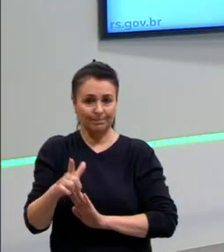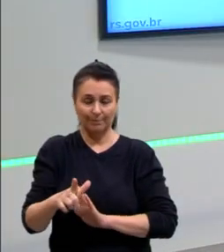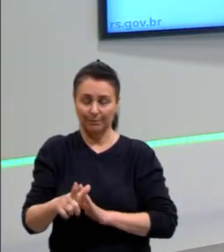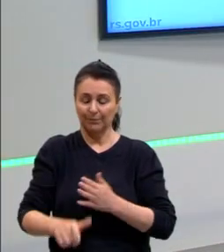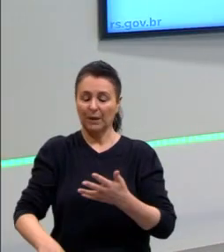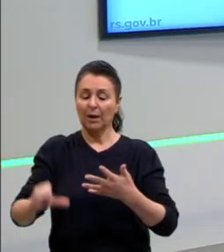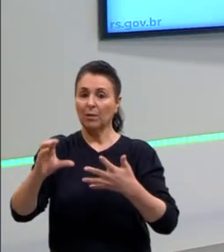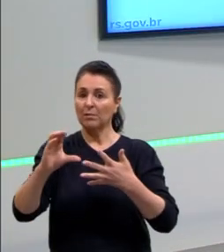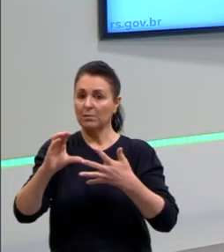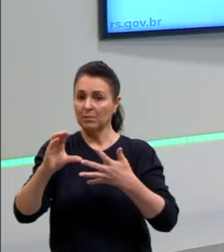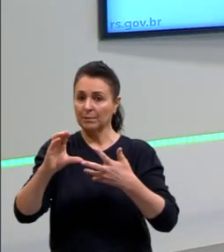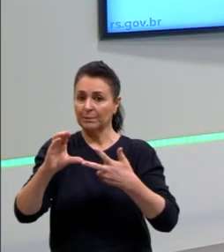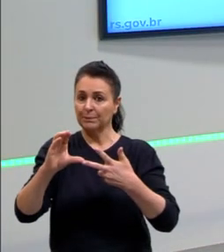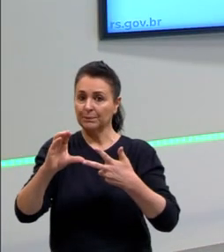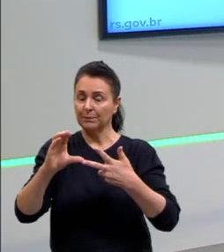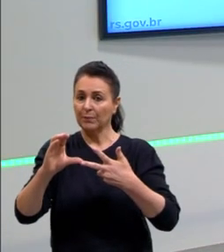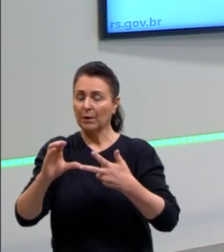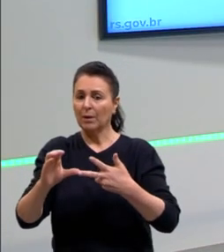Na alternativa C.